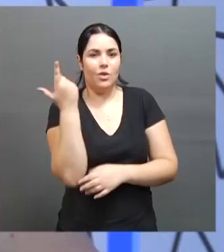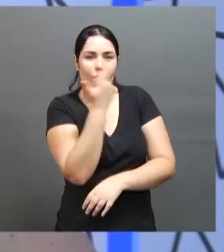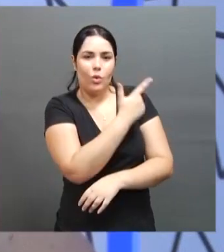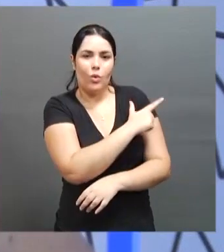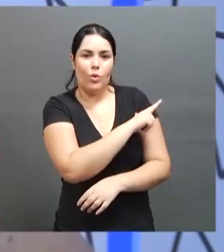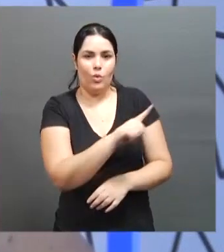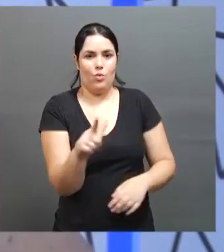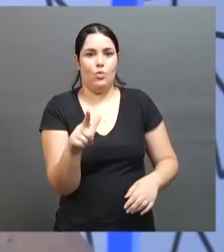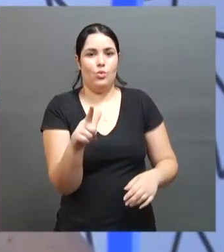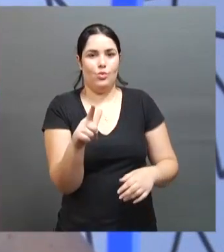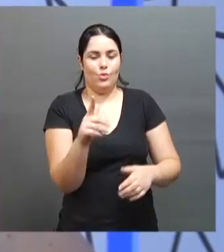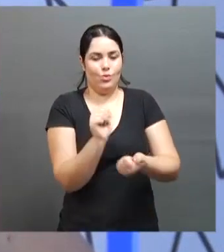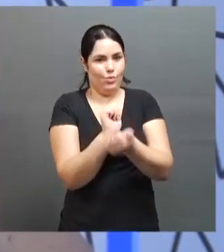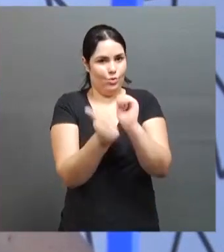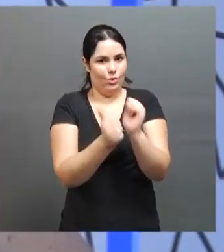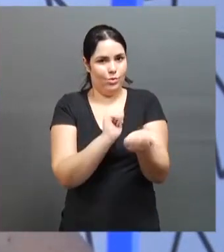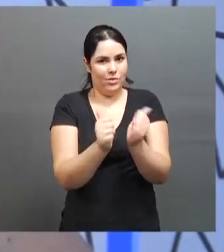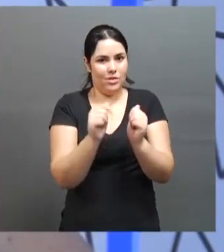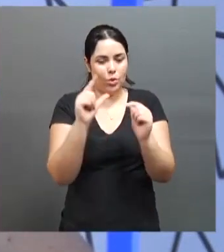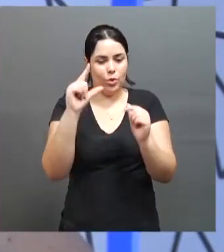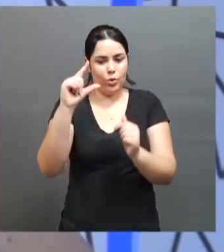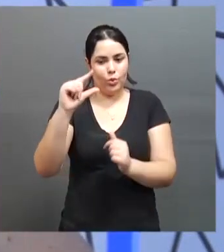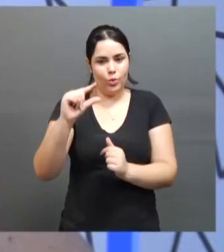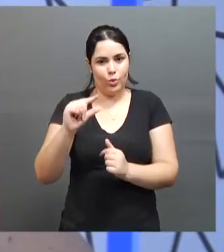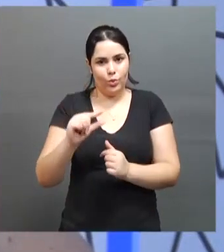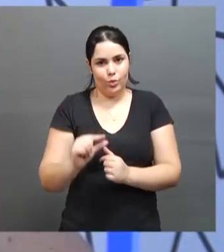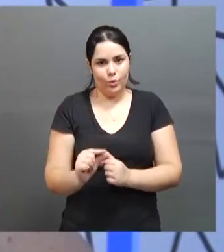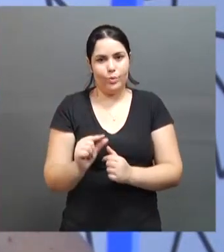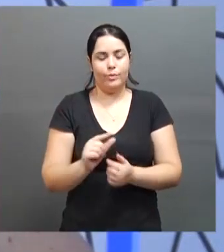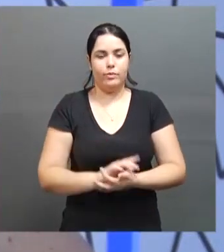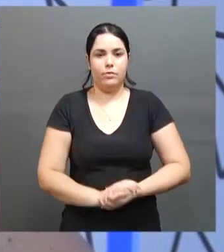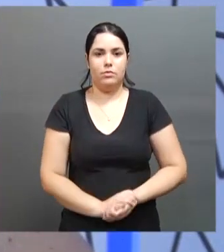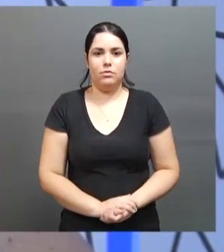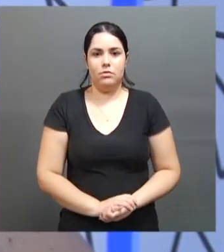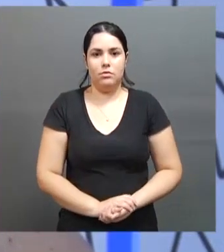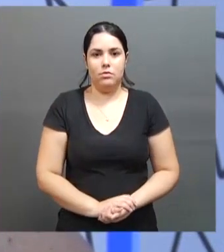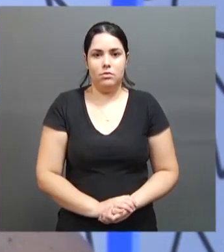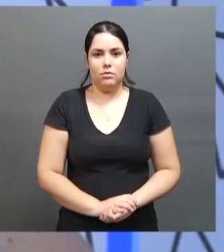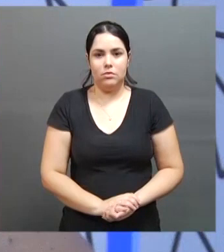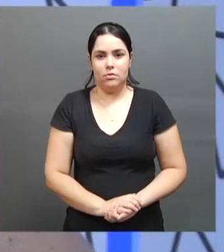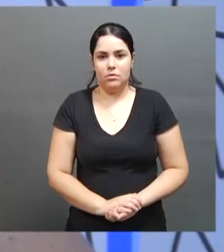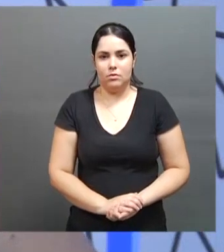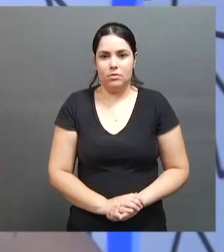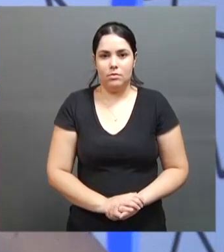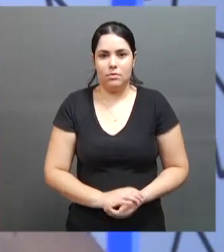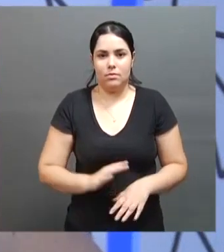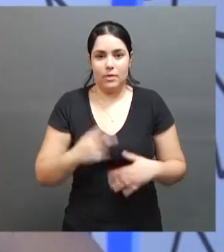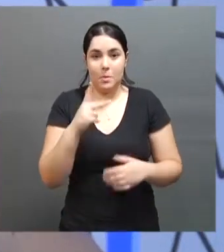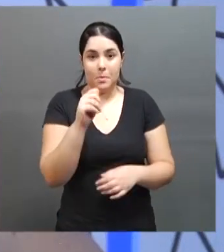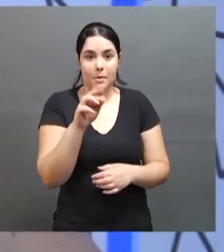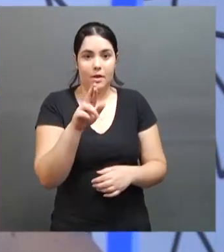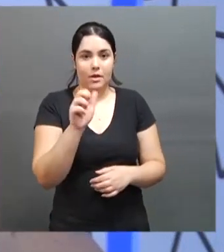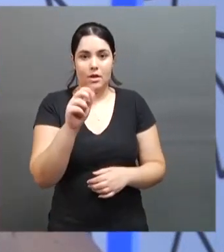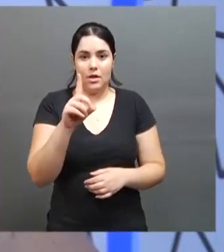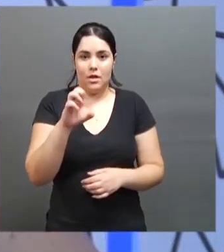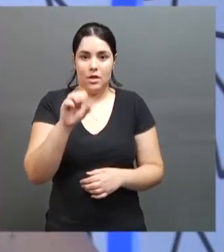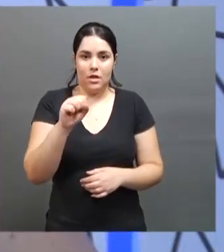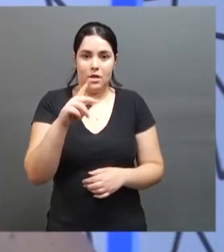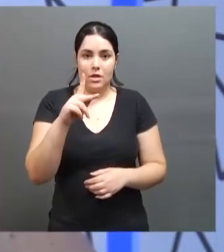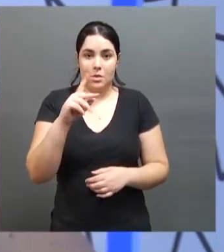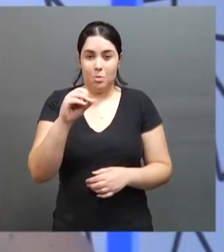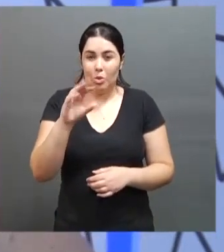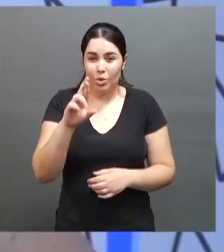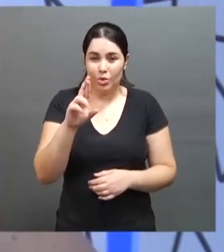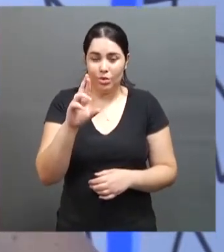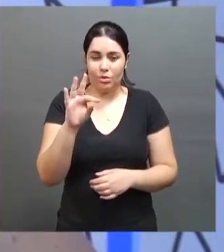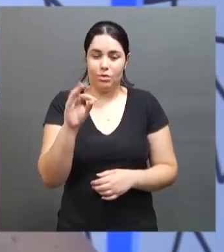para outras modalidades, vai diminuindo progressivamente a visibilidade. E quando chega no para-desporto, sabe, vai se tornando menor.